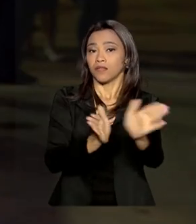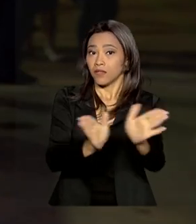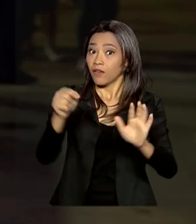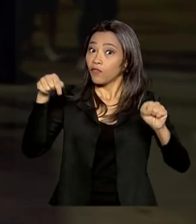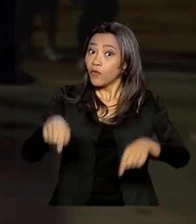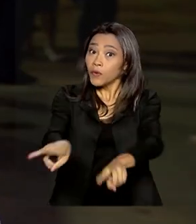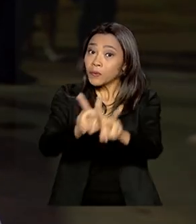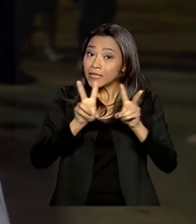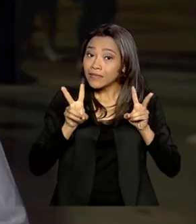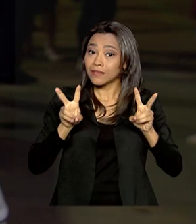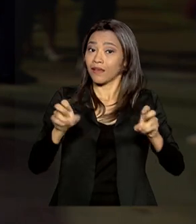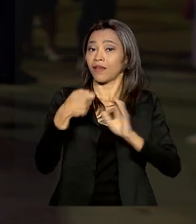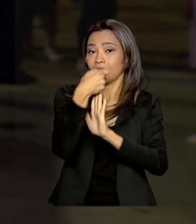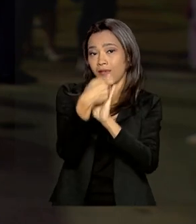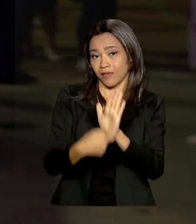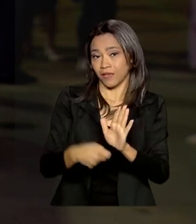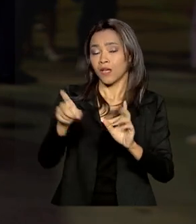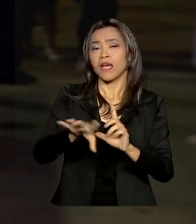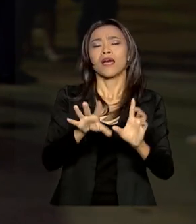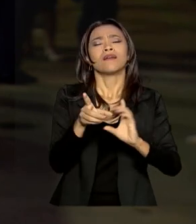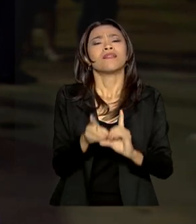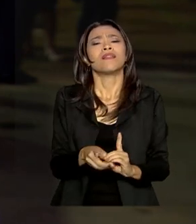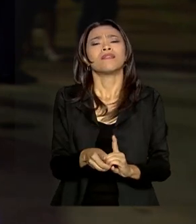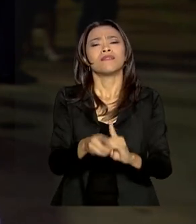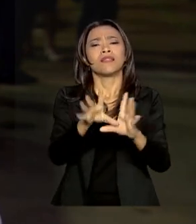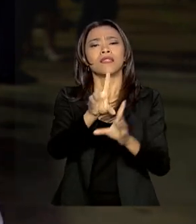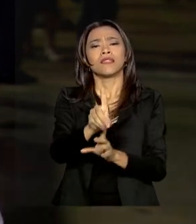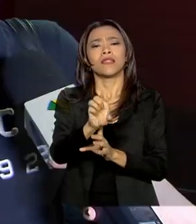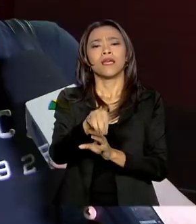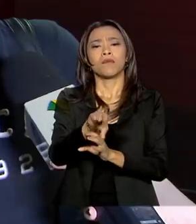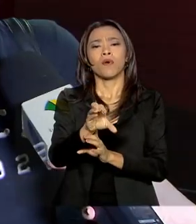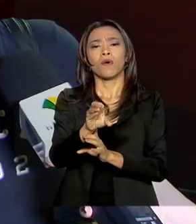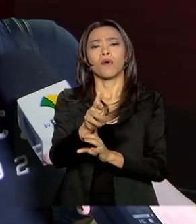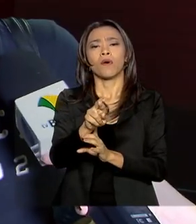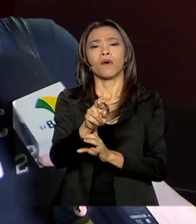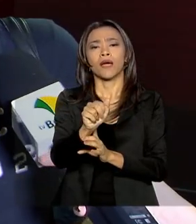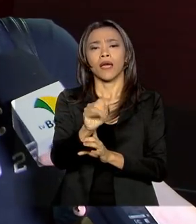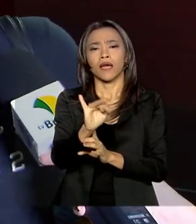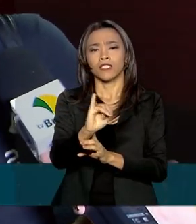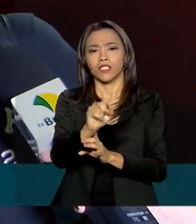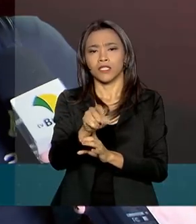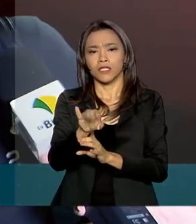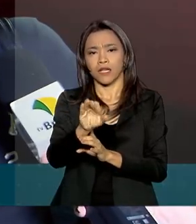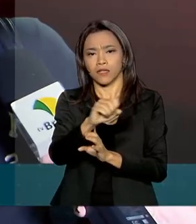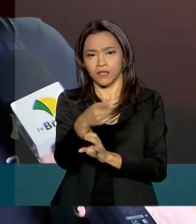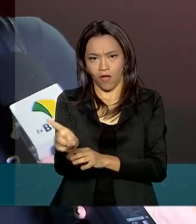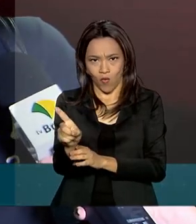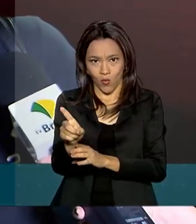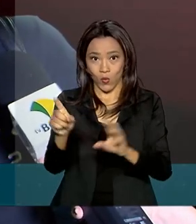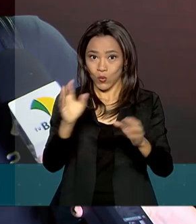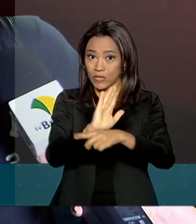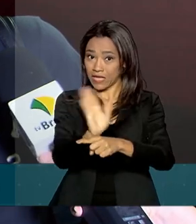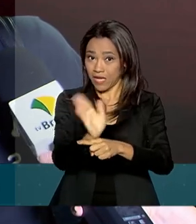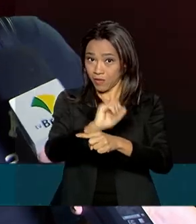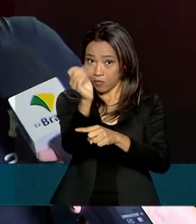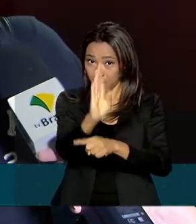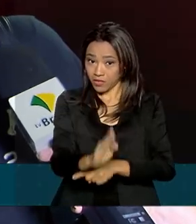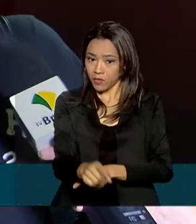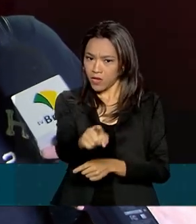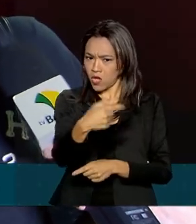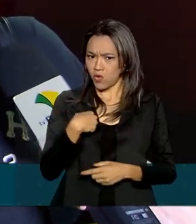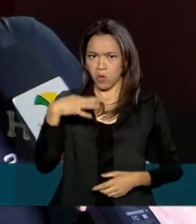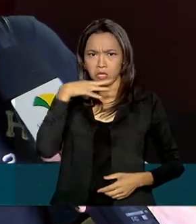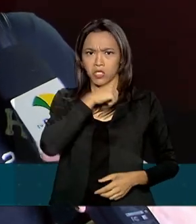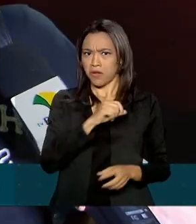redação deste ano, democratização do acesso ao cinema no Brasil. Eu achei uma prova gostosa de se escrever, porque eu não esperava realmente